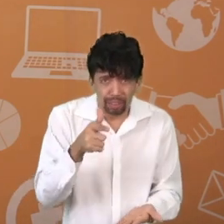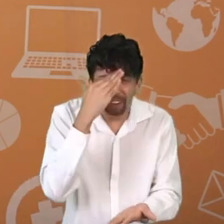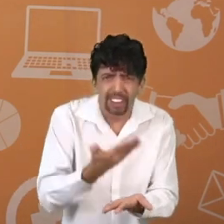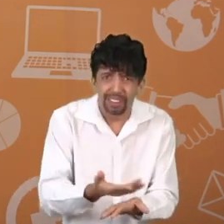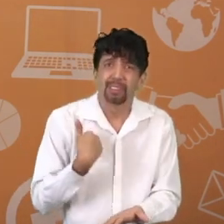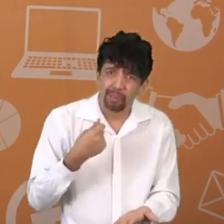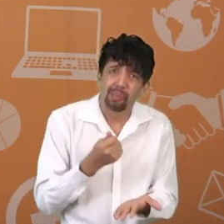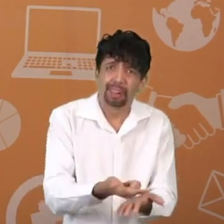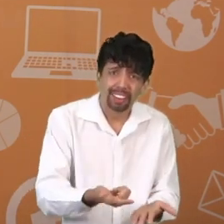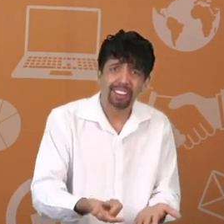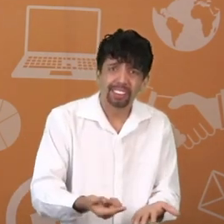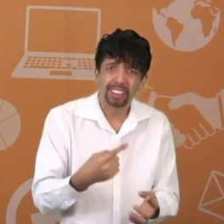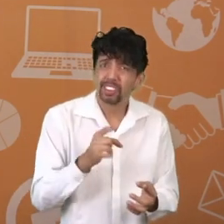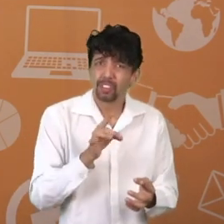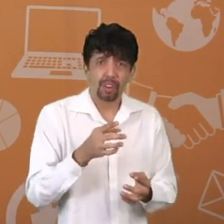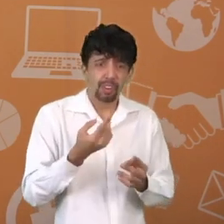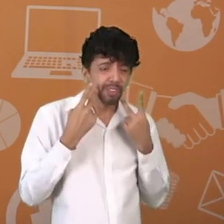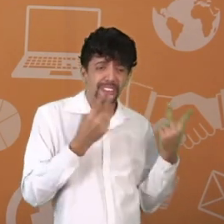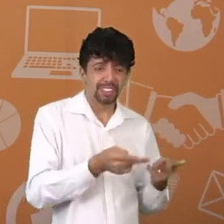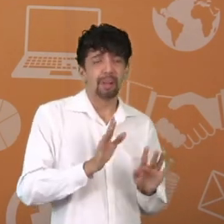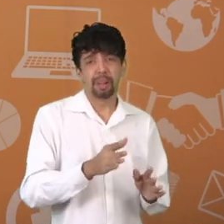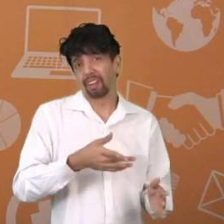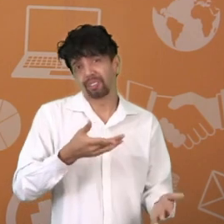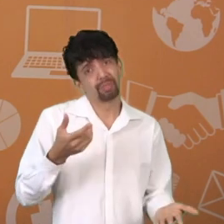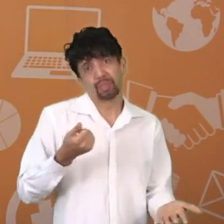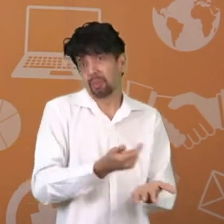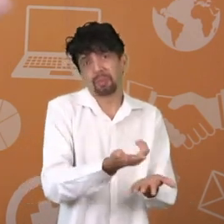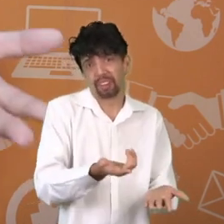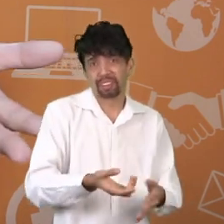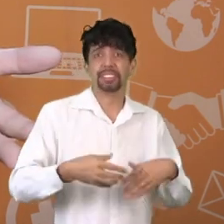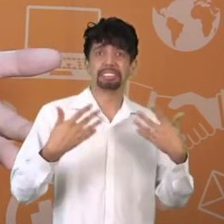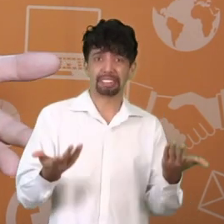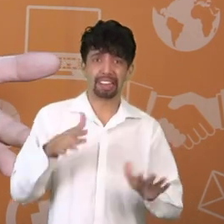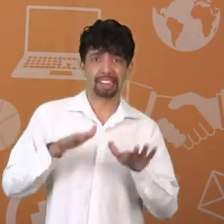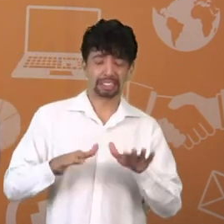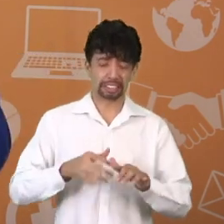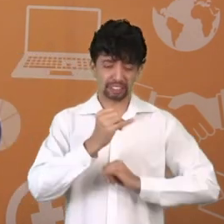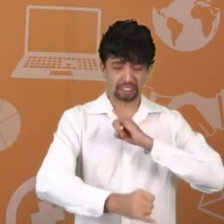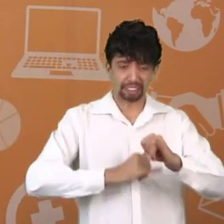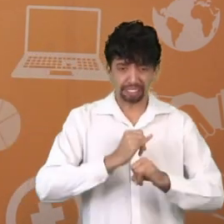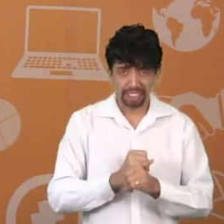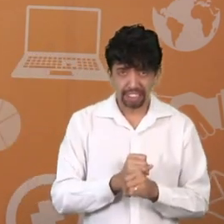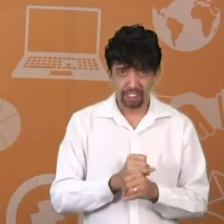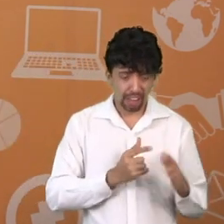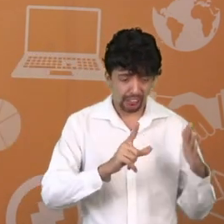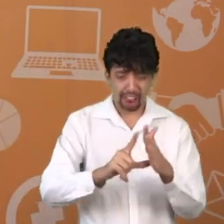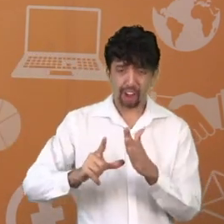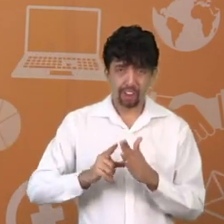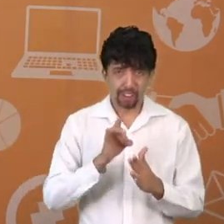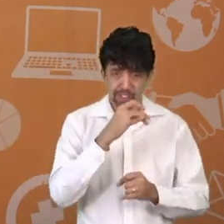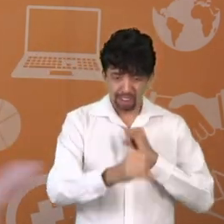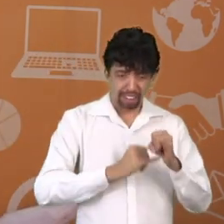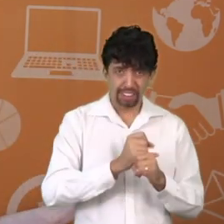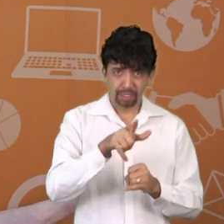nós, no dia a dia, as lojas, os cliques das internets agora, faz isso uma facilidade. Você precisa sair